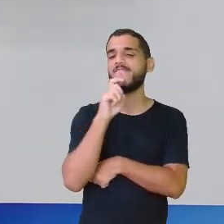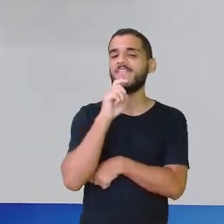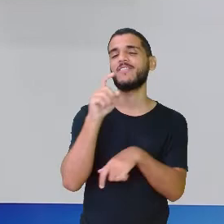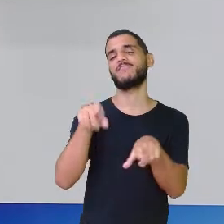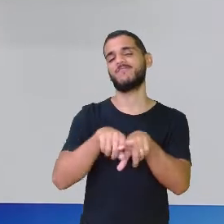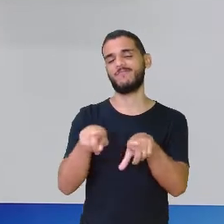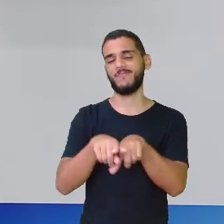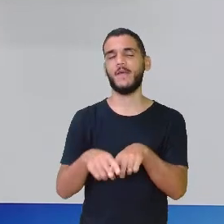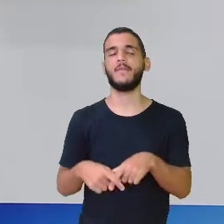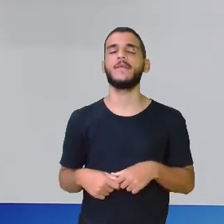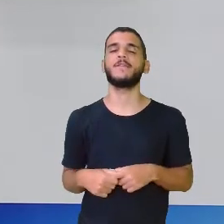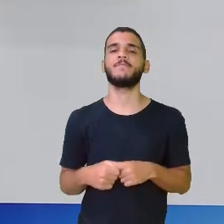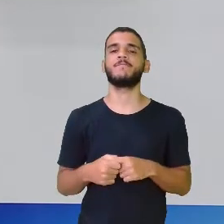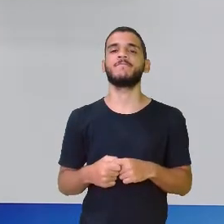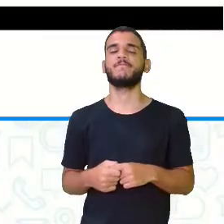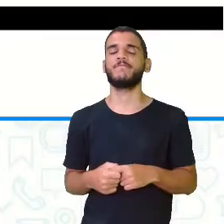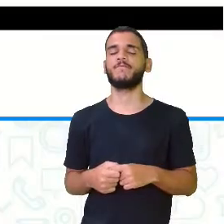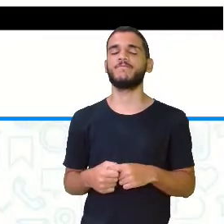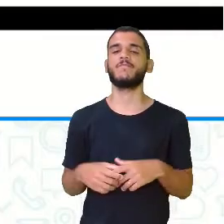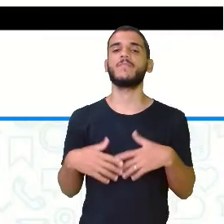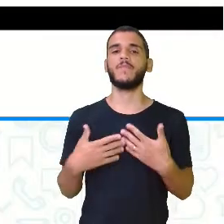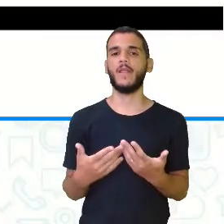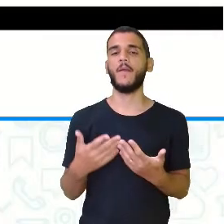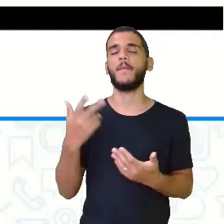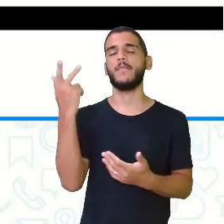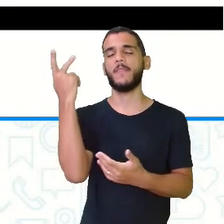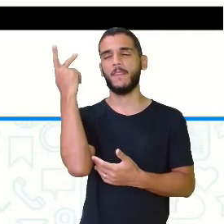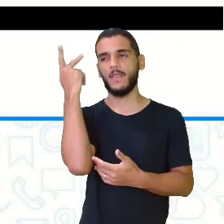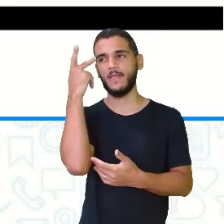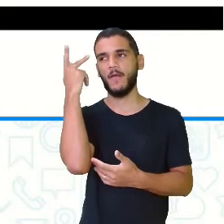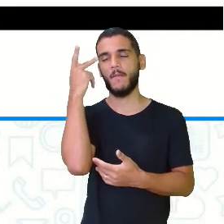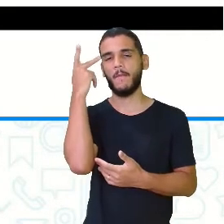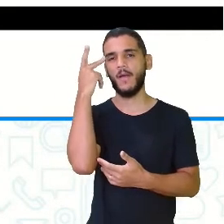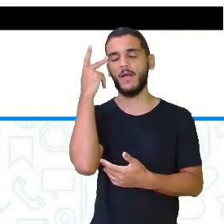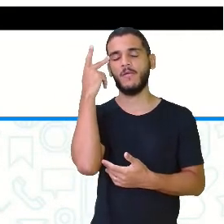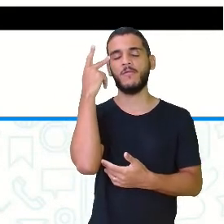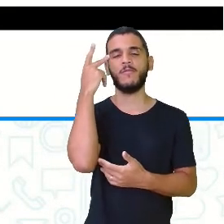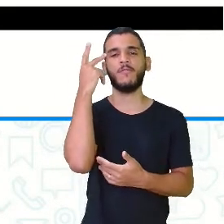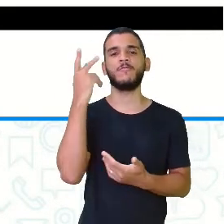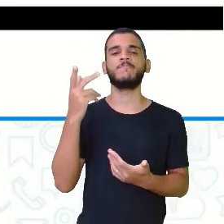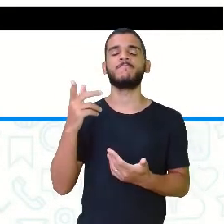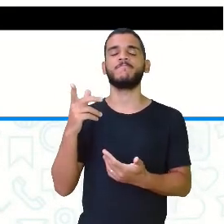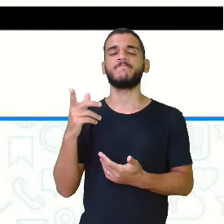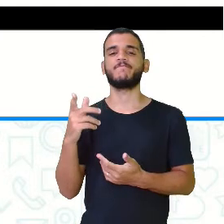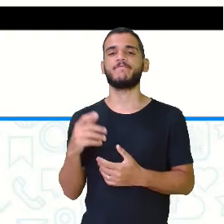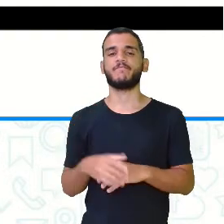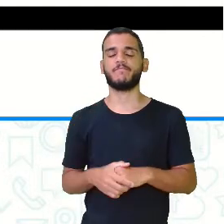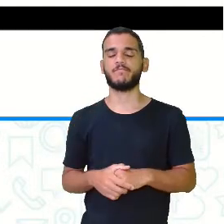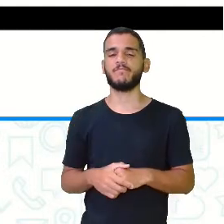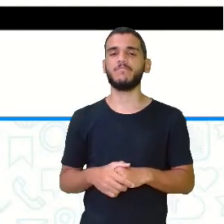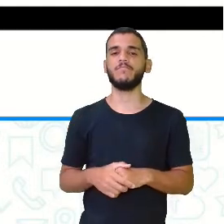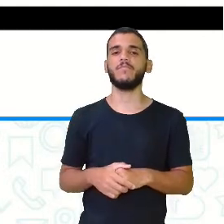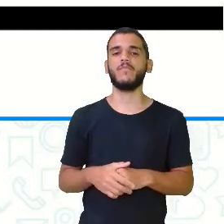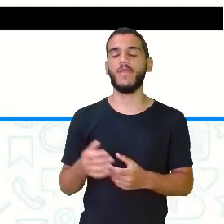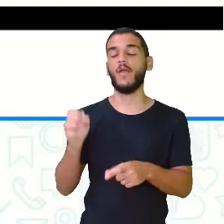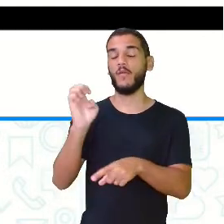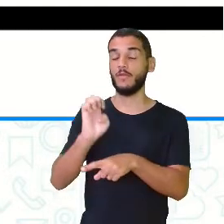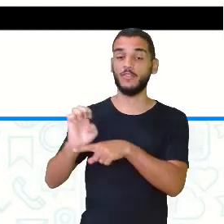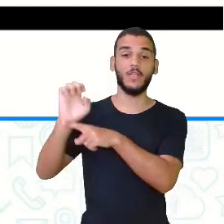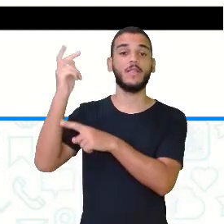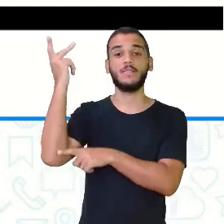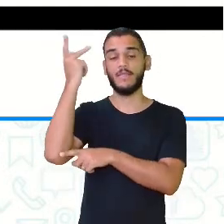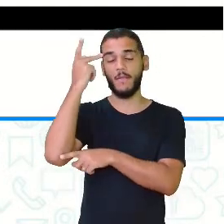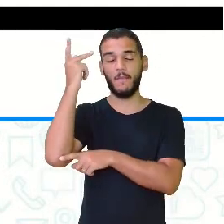certo? E também, olha, São Paulo passou... A principal região de atração passou a ser o estado de São Paulo